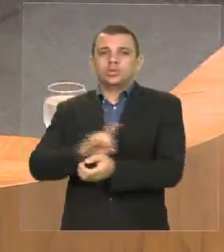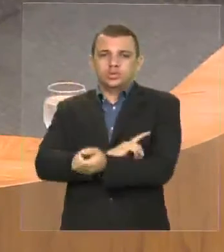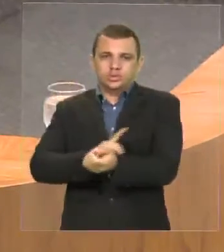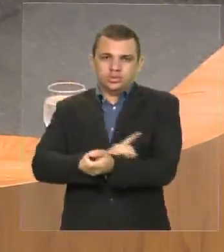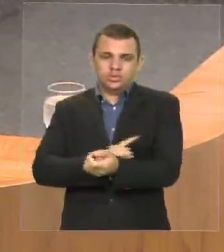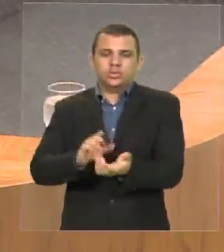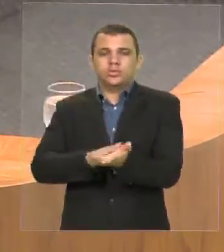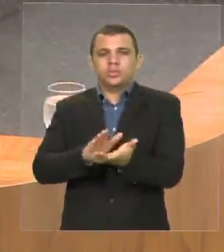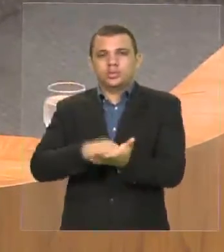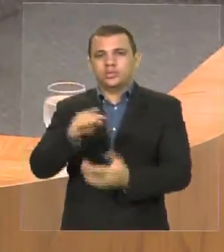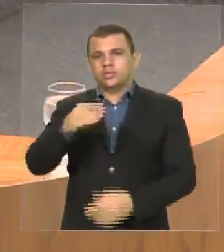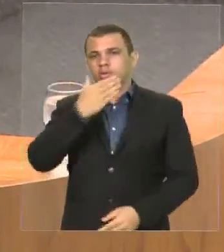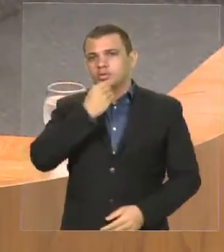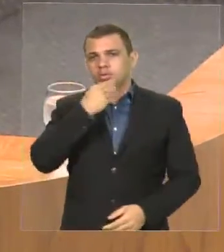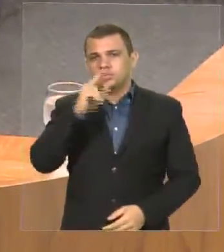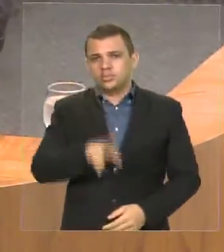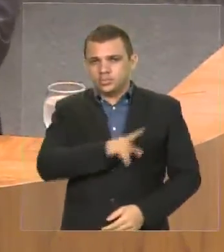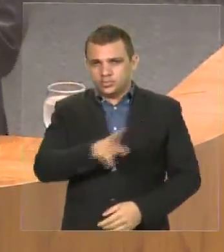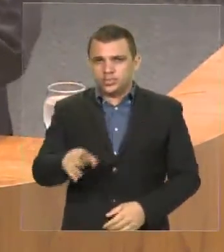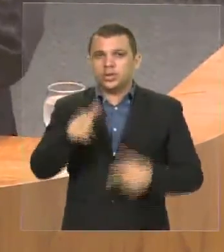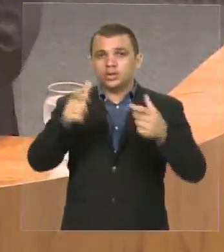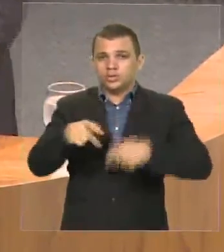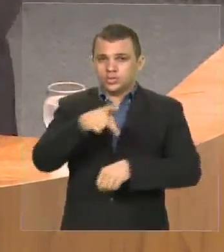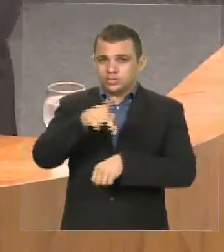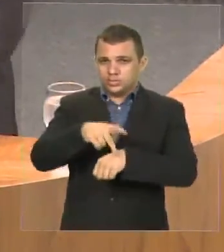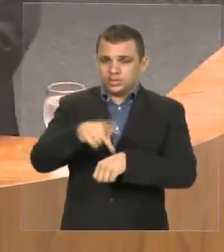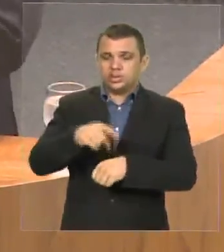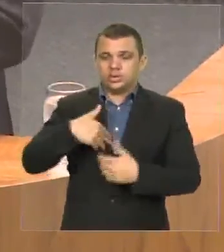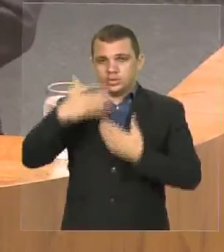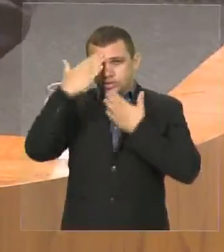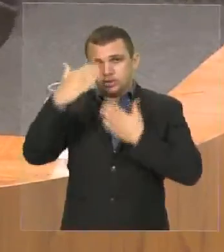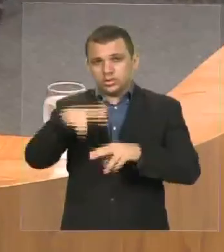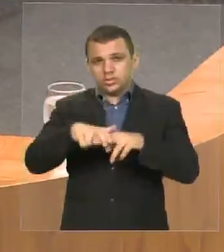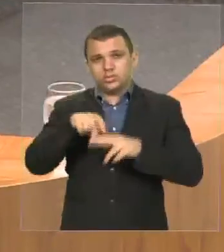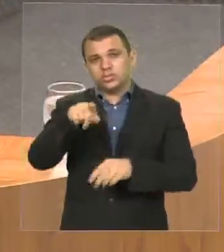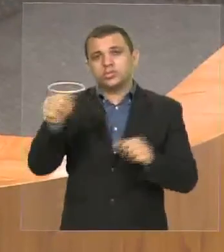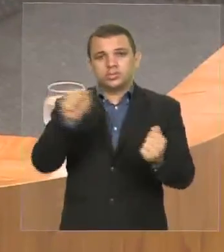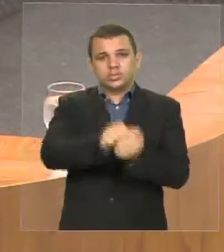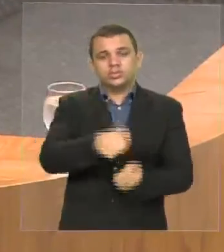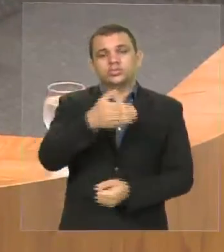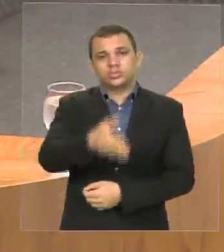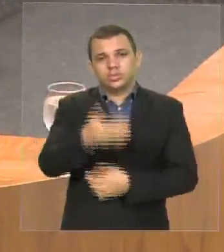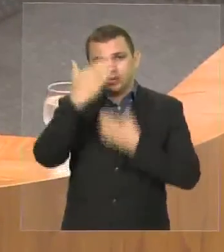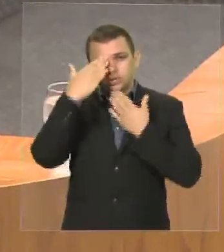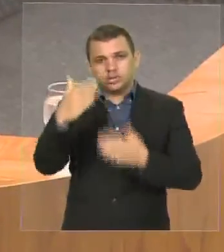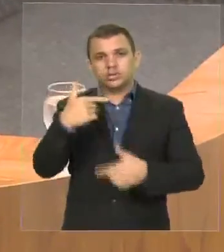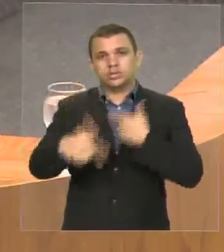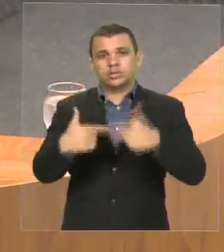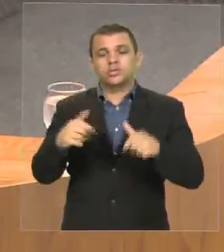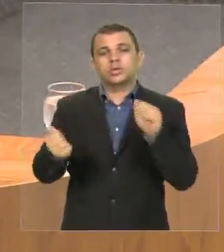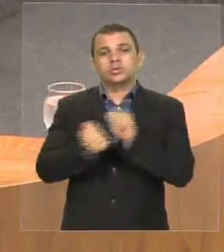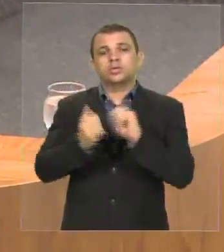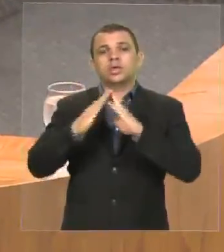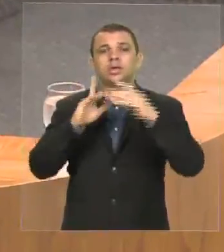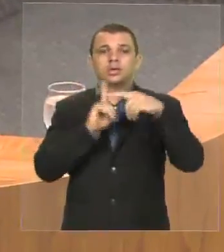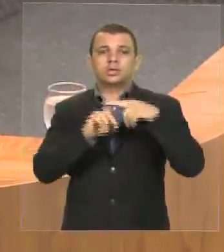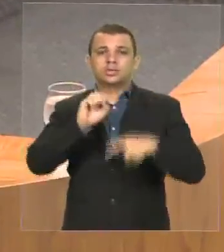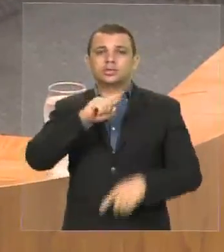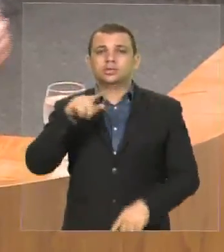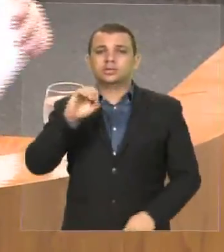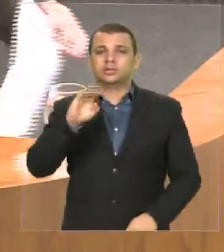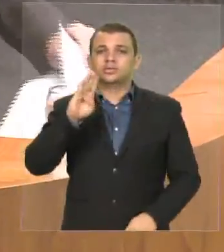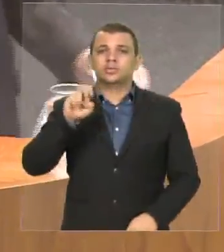Pedreiras, agradece pela sua presença, agradece pelo seu trabalho, junto ao Santuário de São Benedito. São essas minhas palavras, Sr.